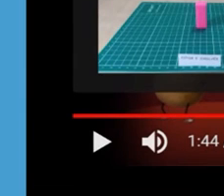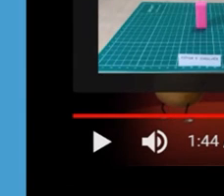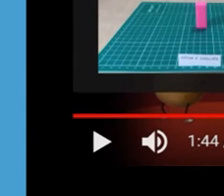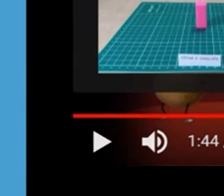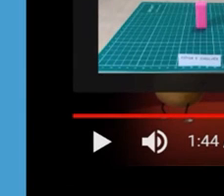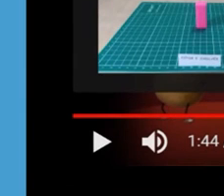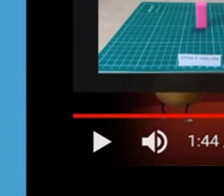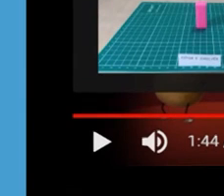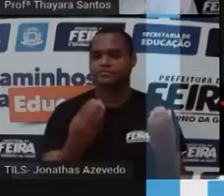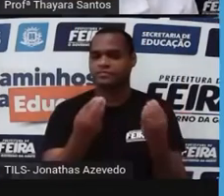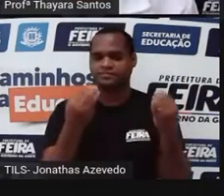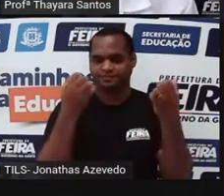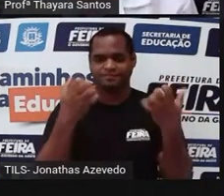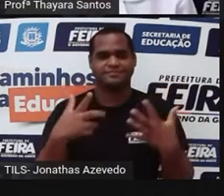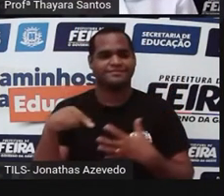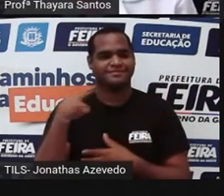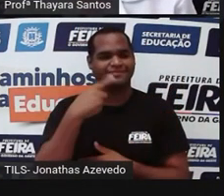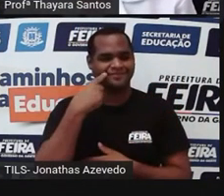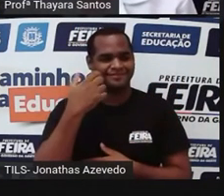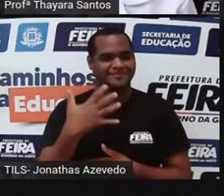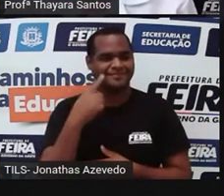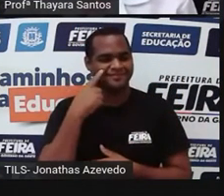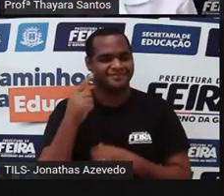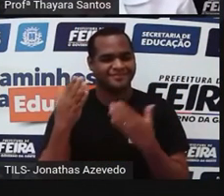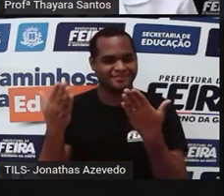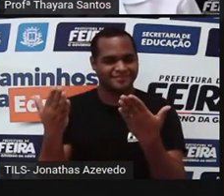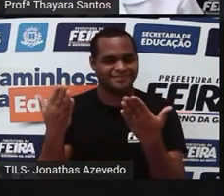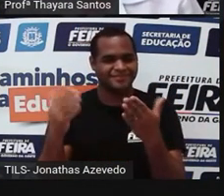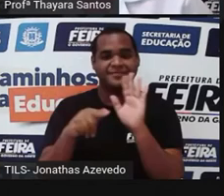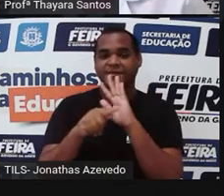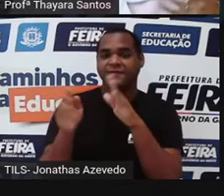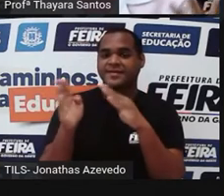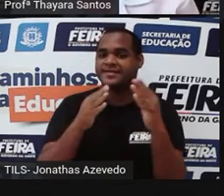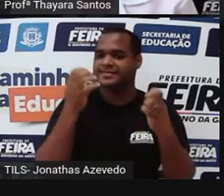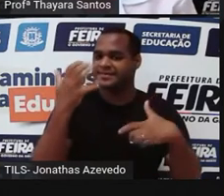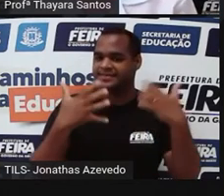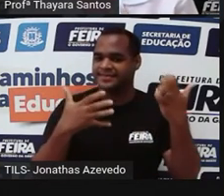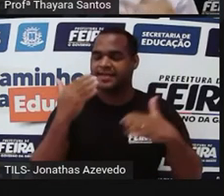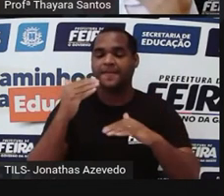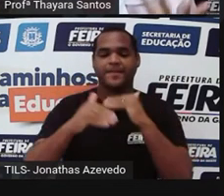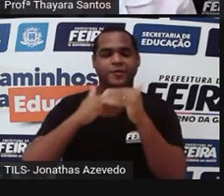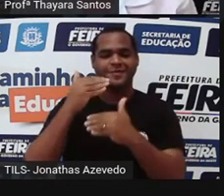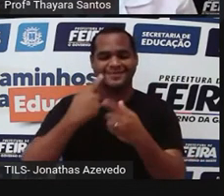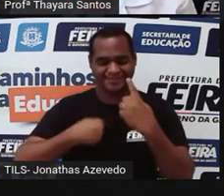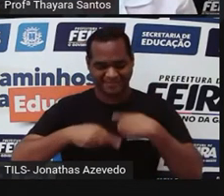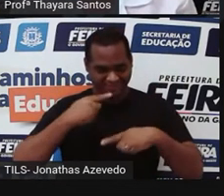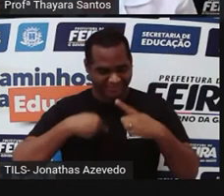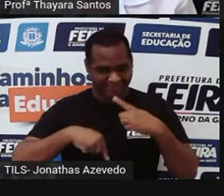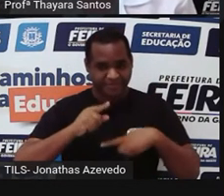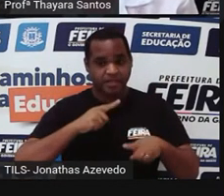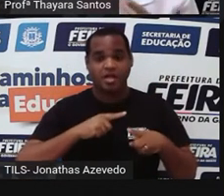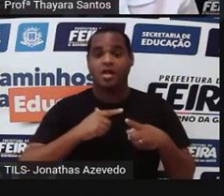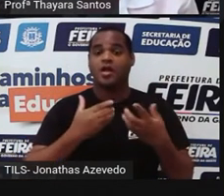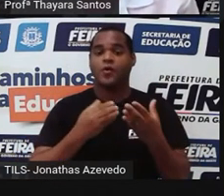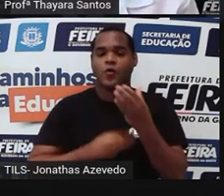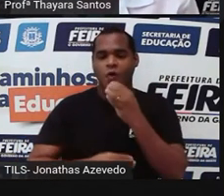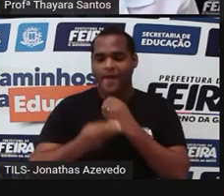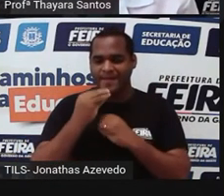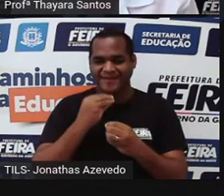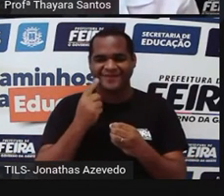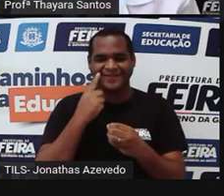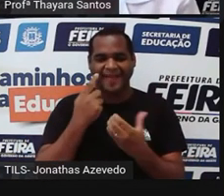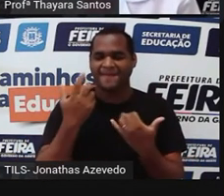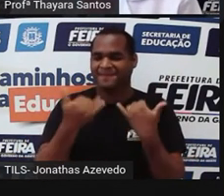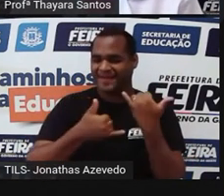Como eu falei pra vocês, ele mostra pra gente esse processo de digestão, né? O caminho que o alimento percorre de uma forma bem